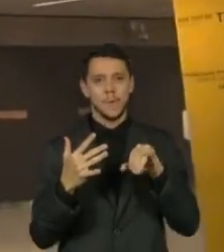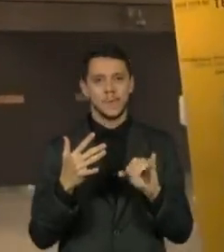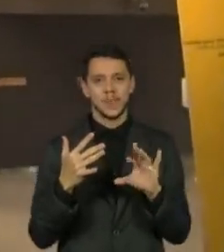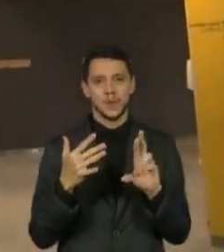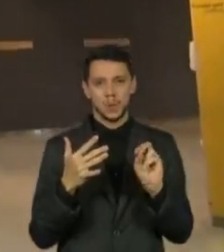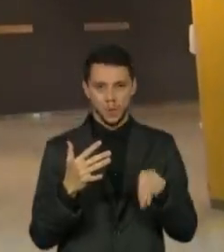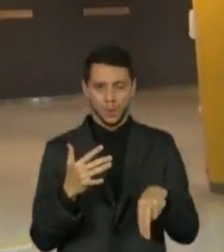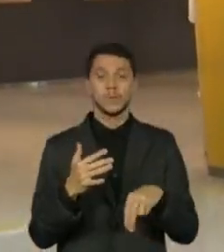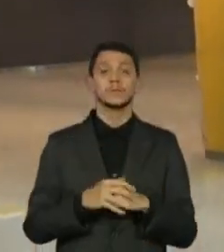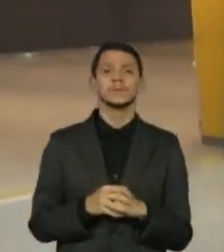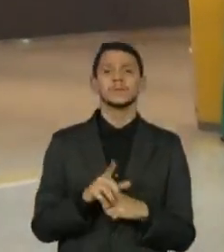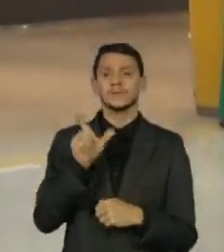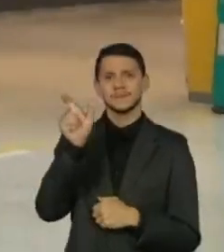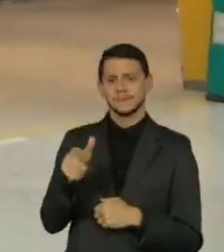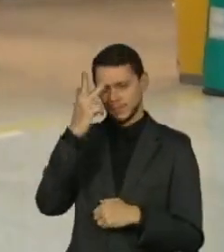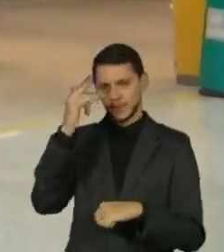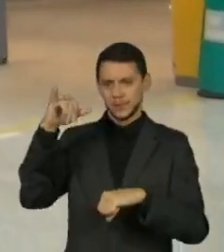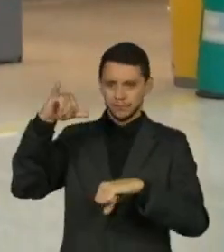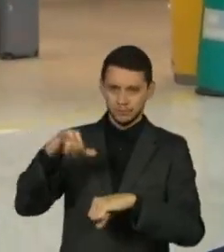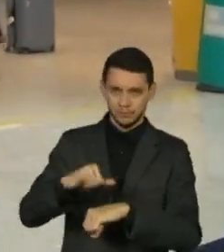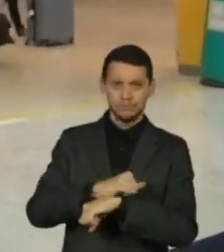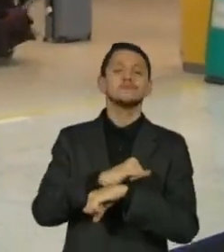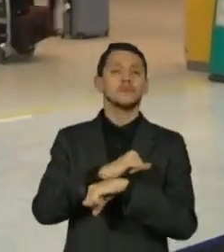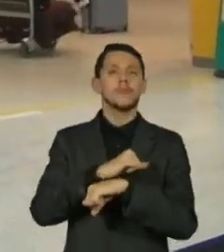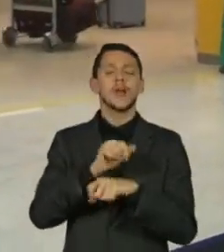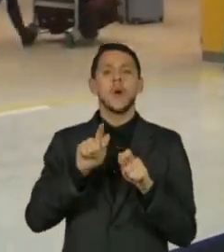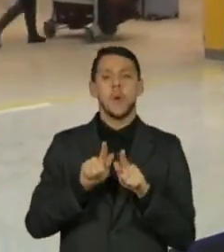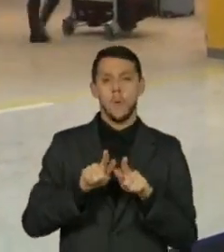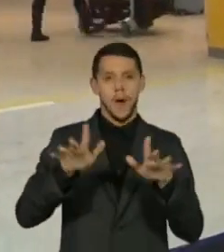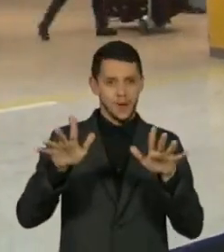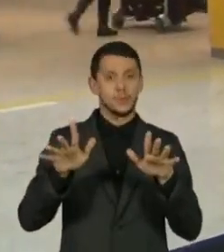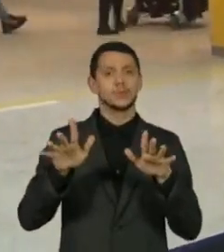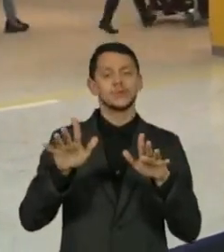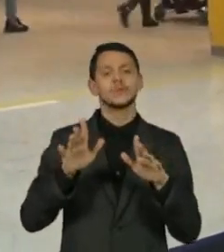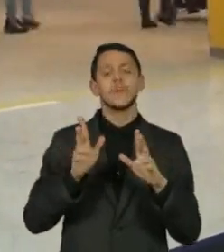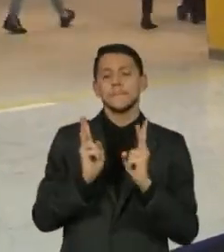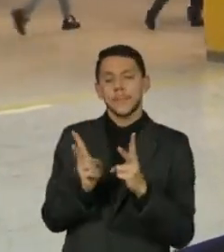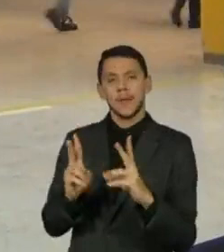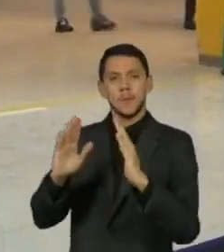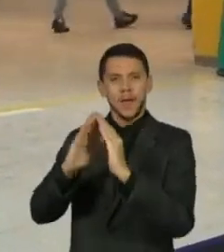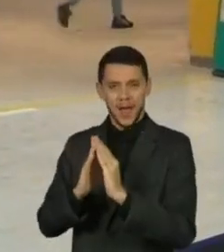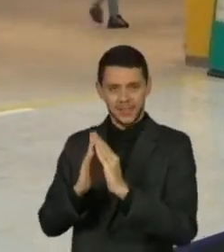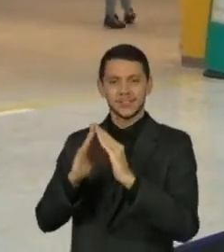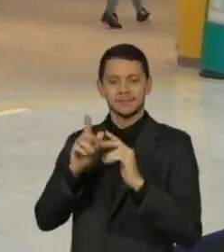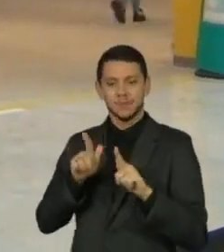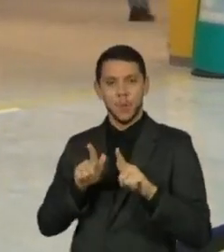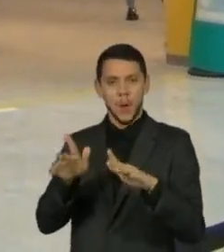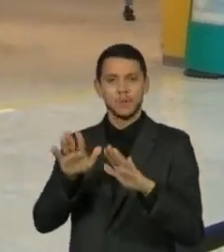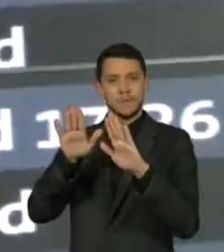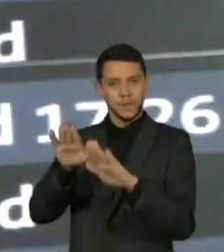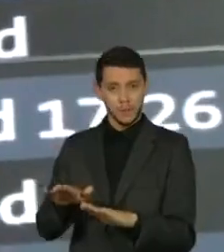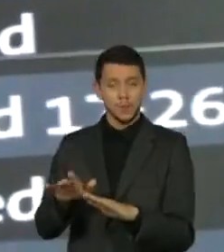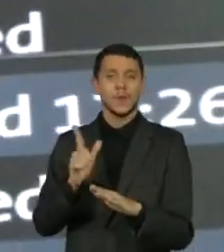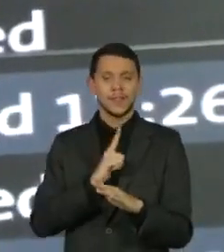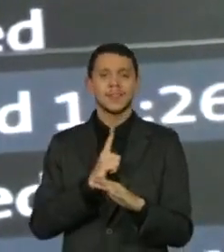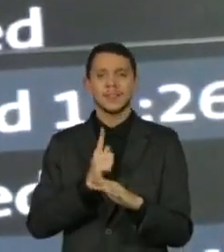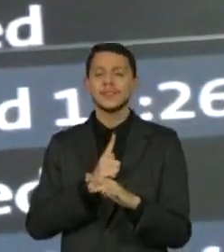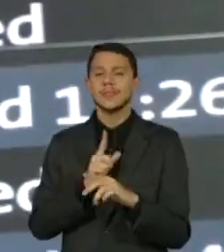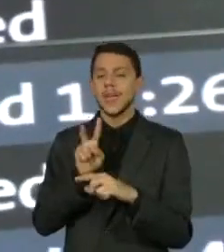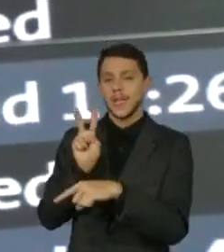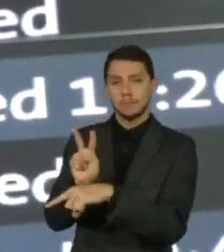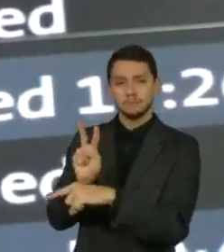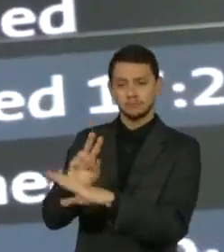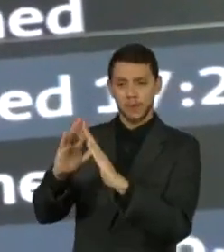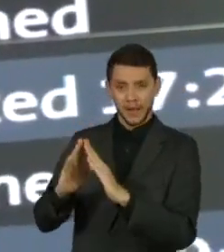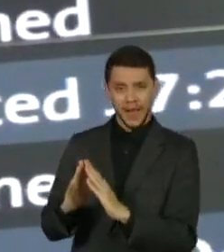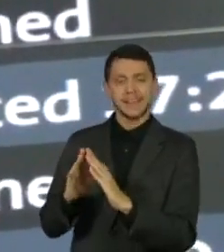noite de sábado no aeroporto de Cumbica e seguiu para casa, em Guarulhos. Ele está em isolamento com sintomas leves.